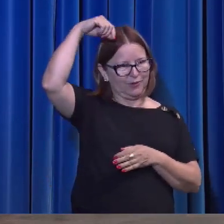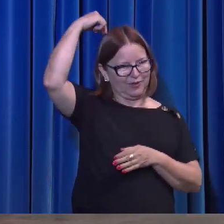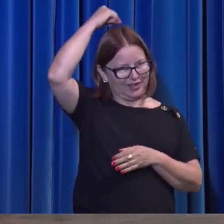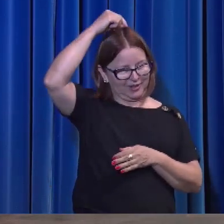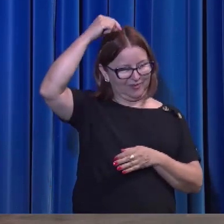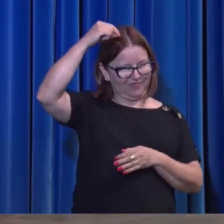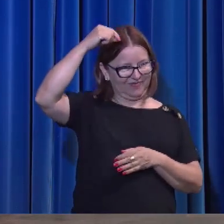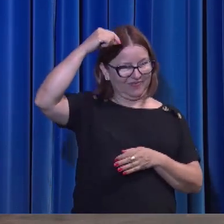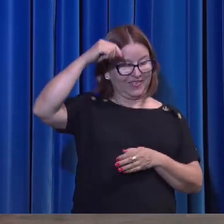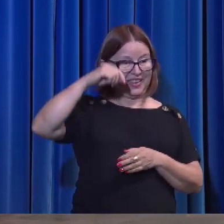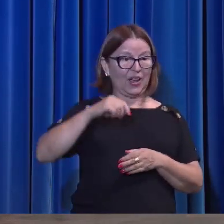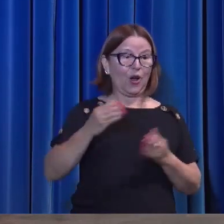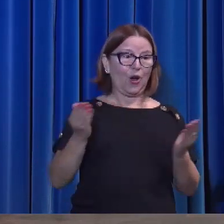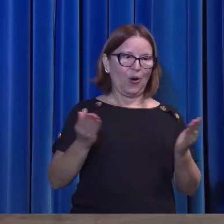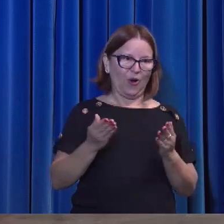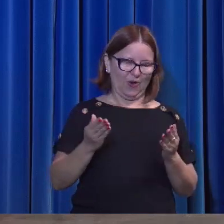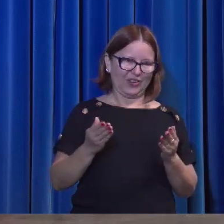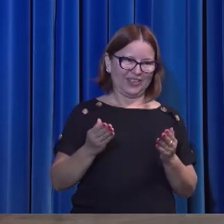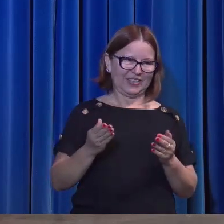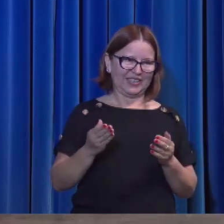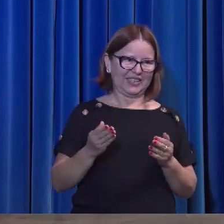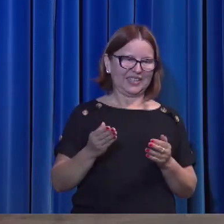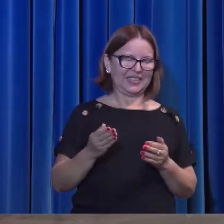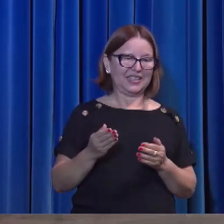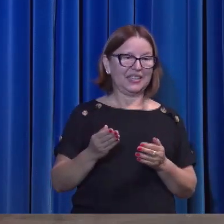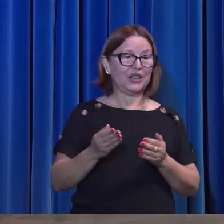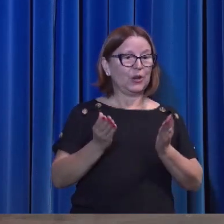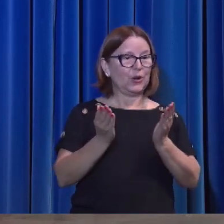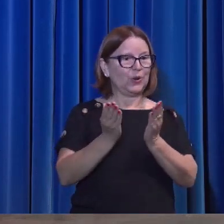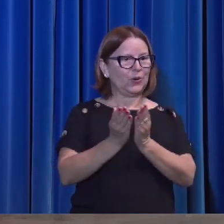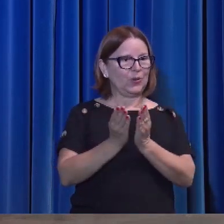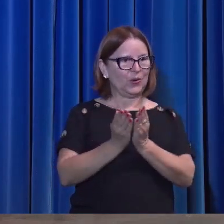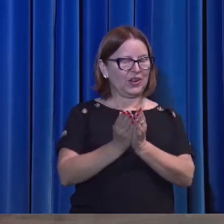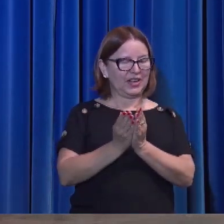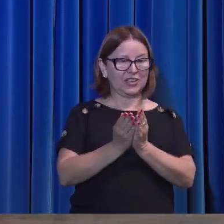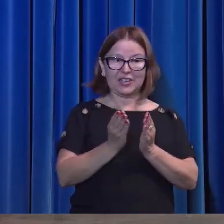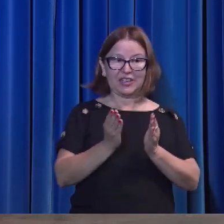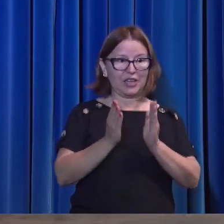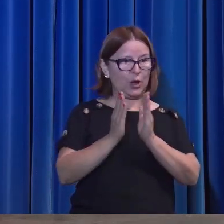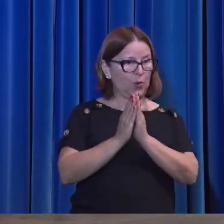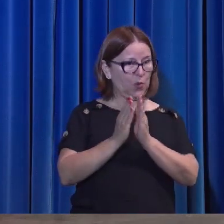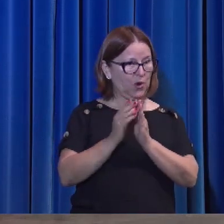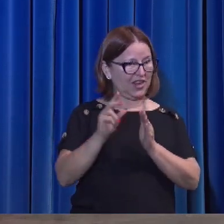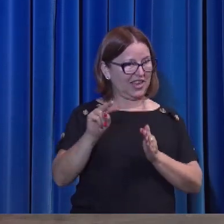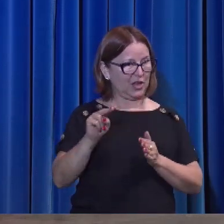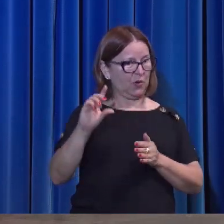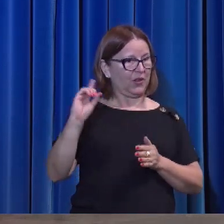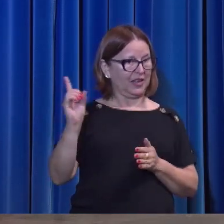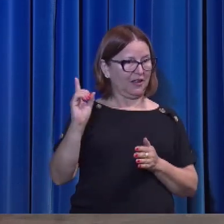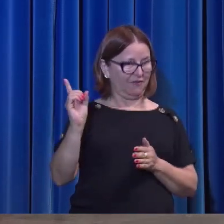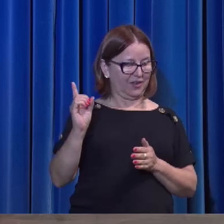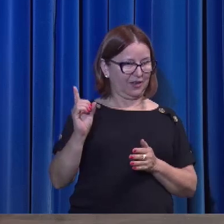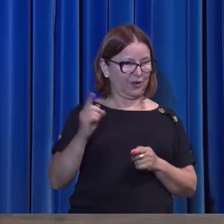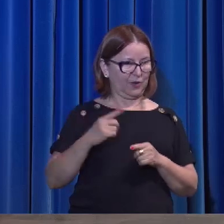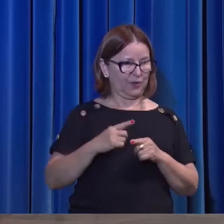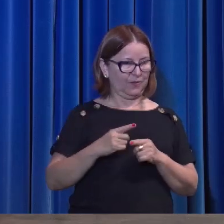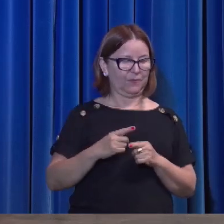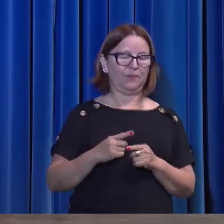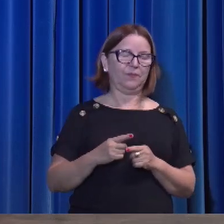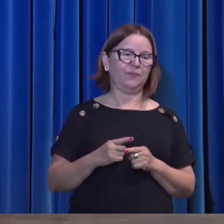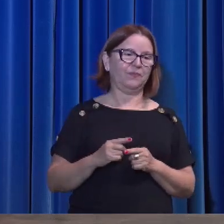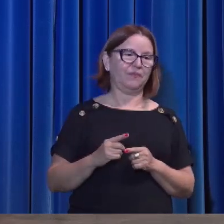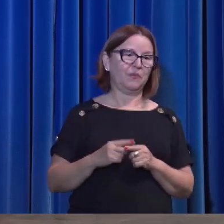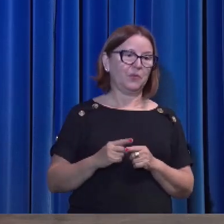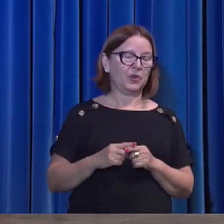Porque a revelação, ela é progressiva. E o Espírito Santo teve os seus papéis.